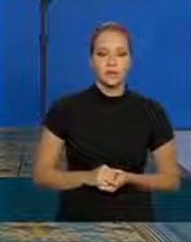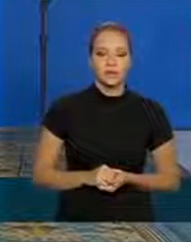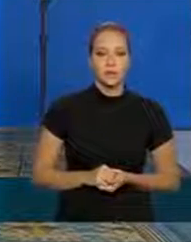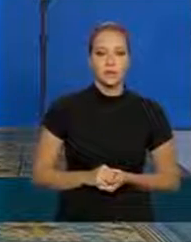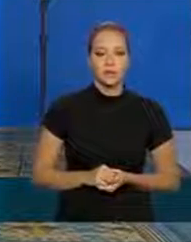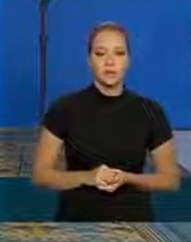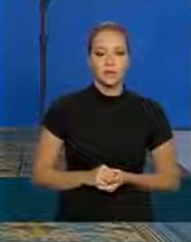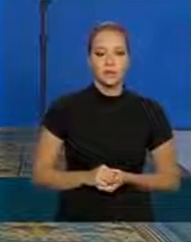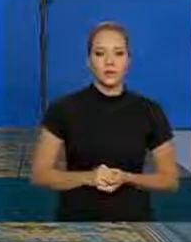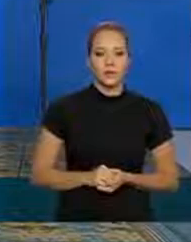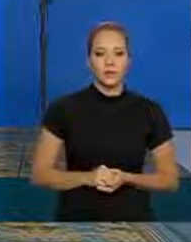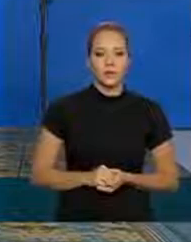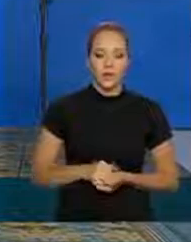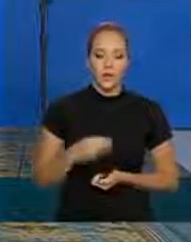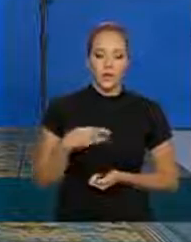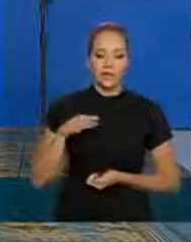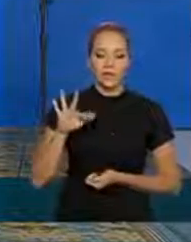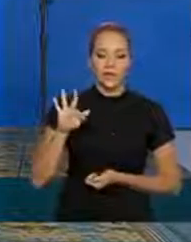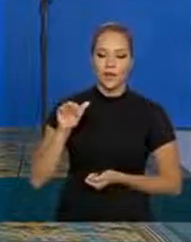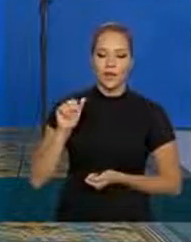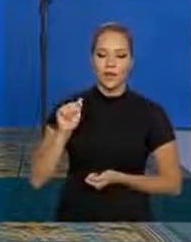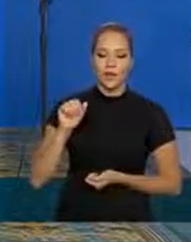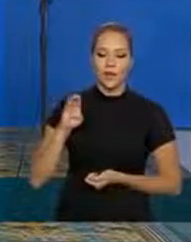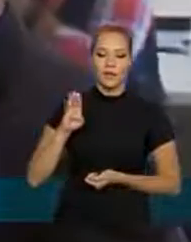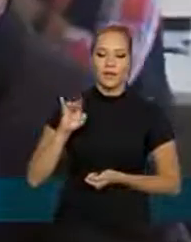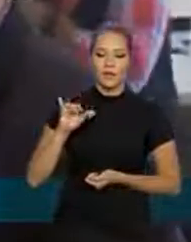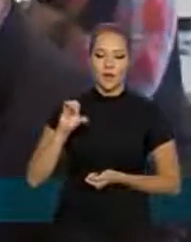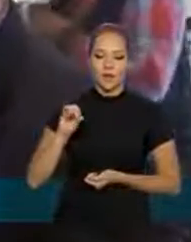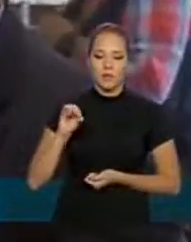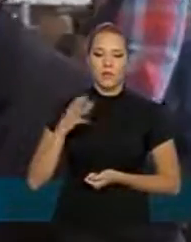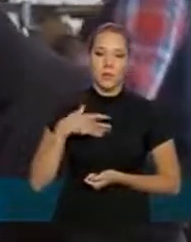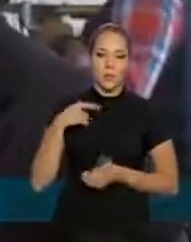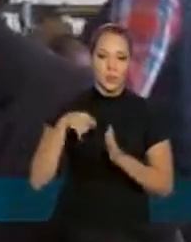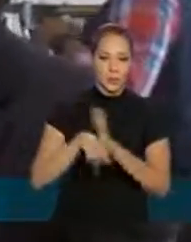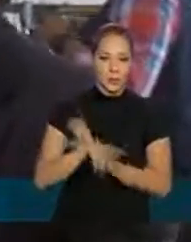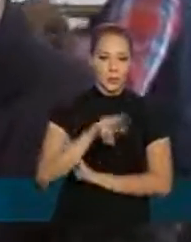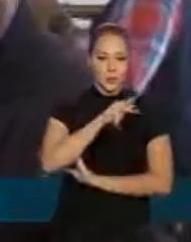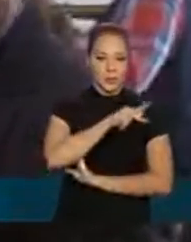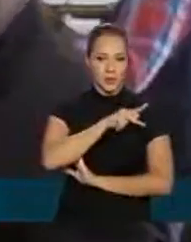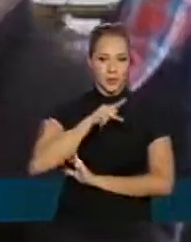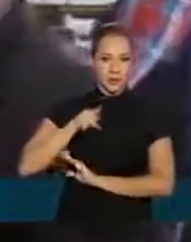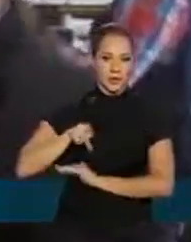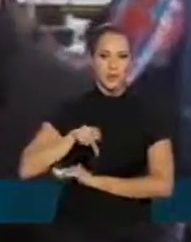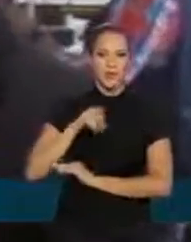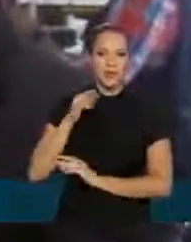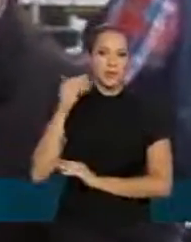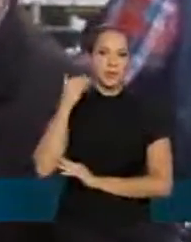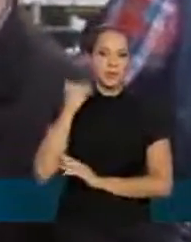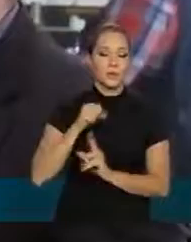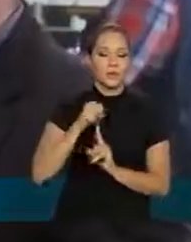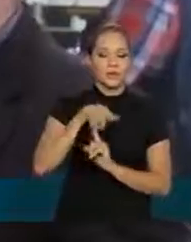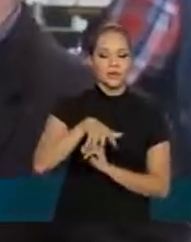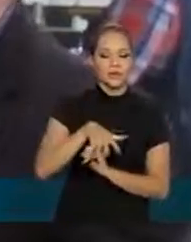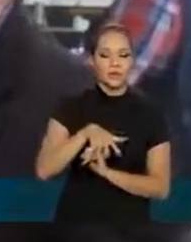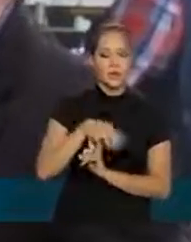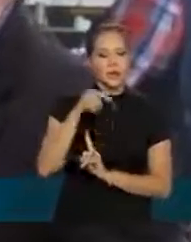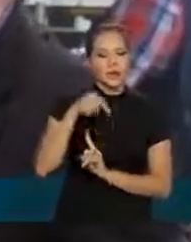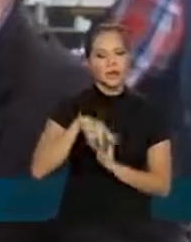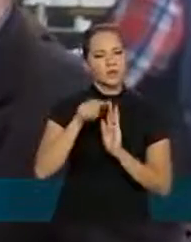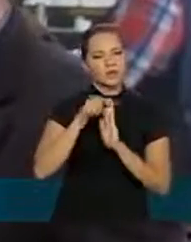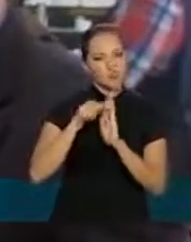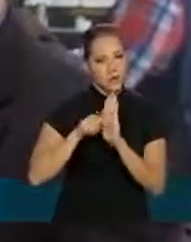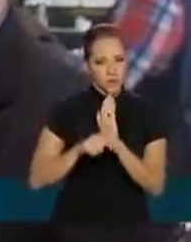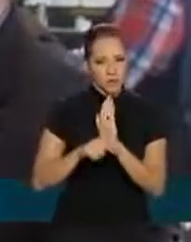Olá eu sou Fábio Murakawa do Valor eu tenho uma pergunta para o presidente do Banco Central presidente esse programa